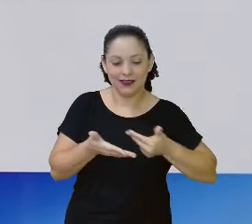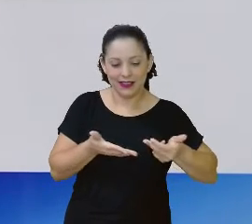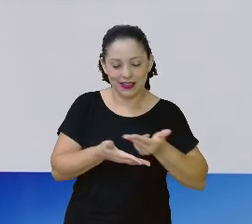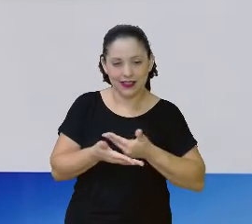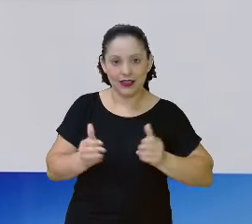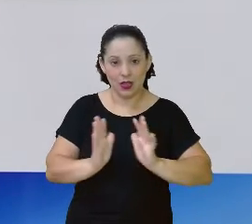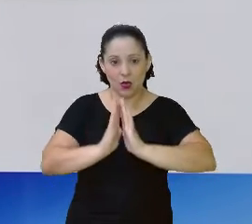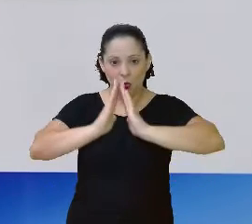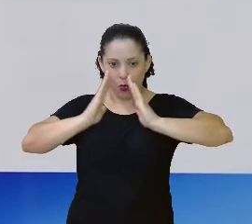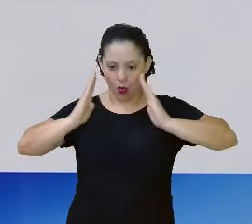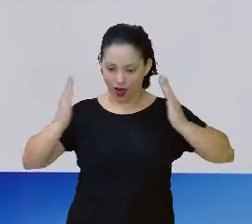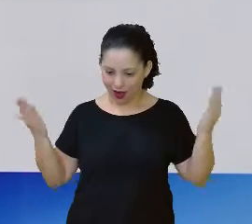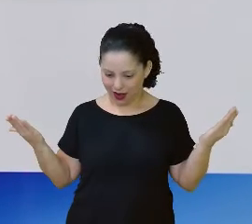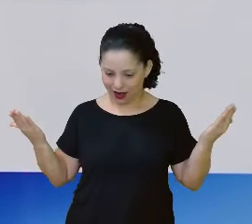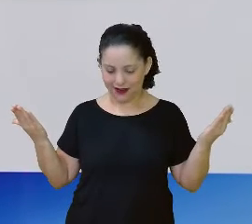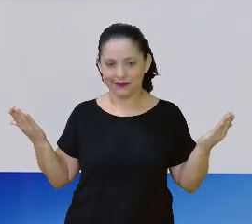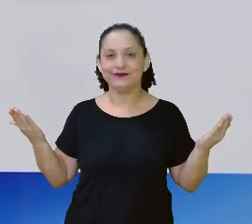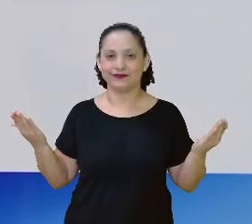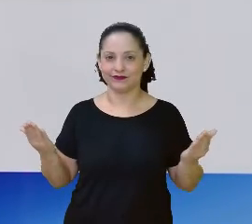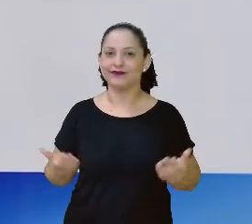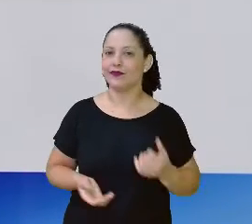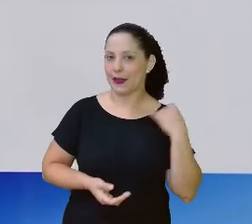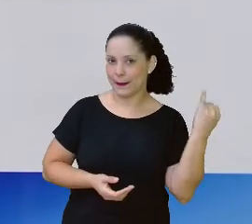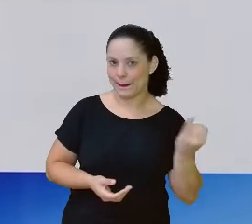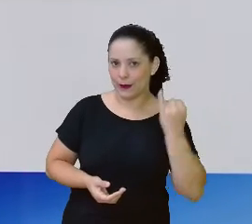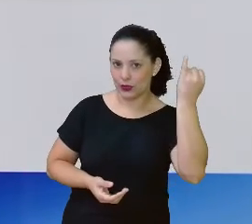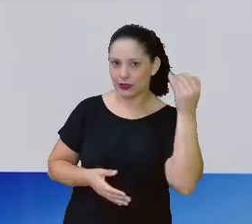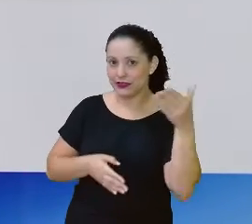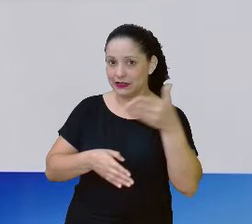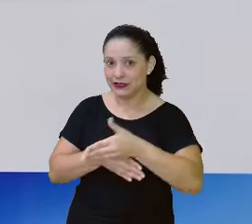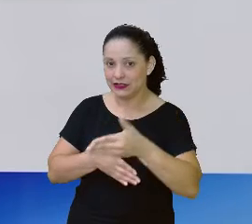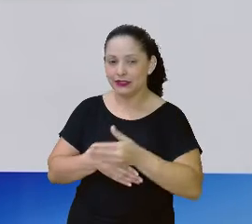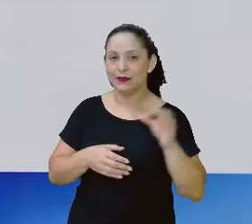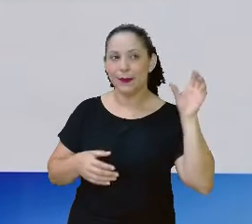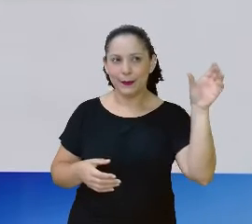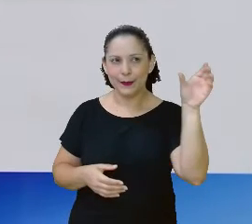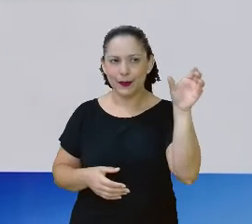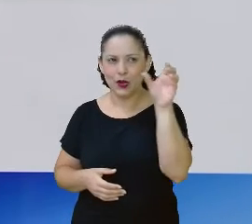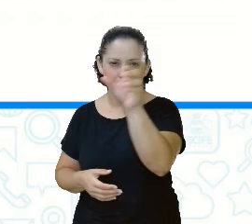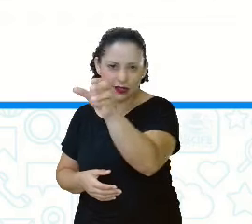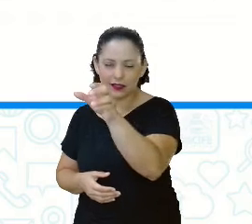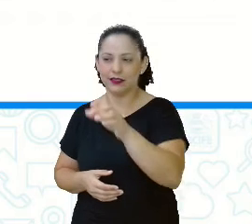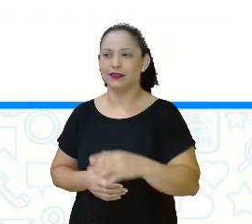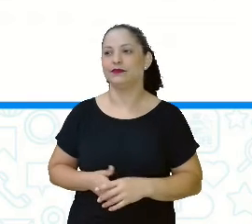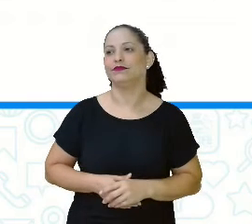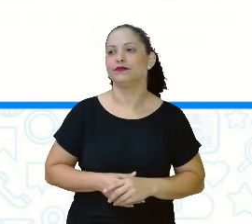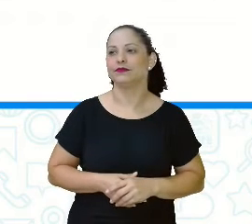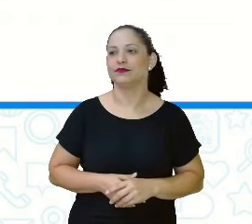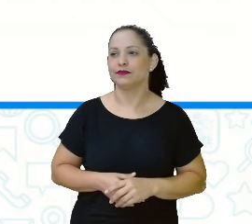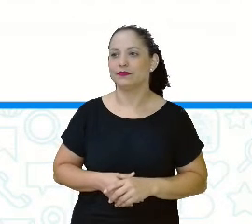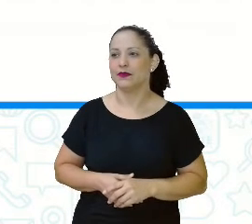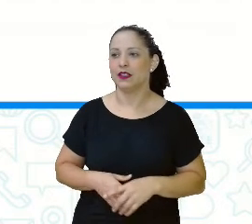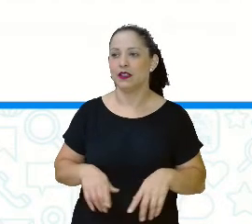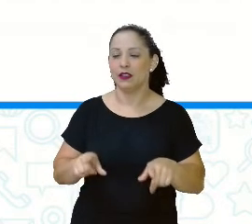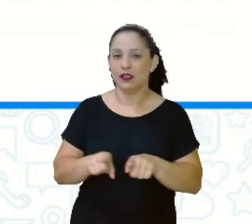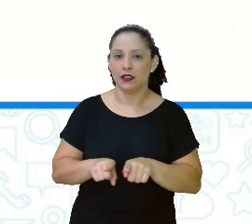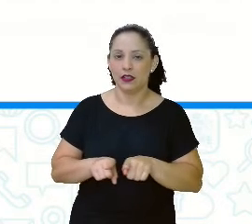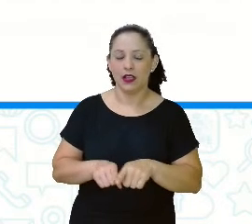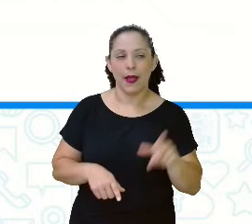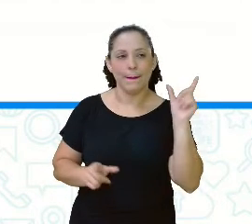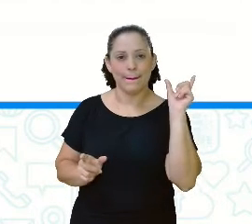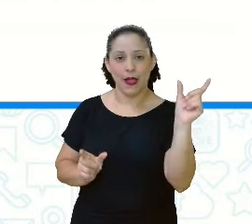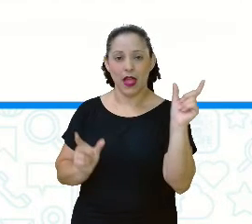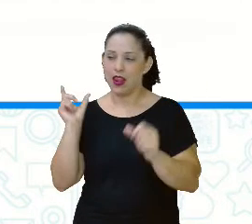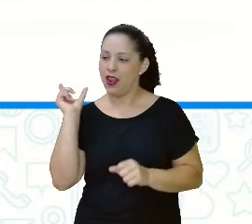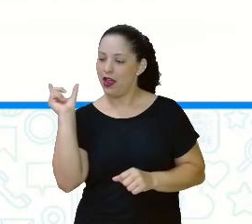enciclopédias. Então, vale a pena visitar aí a biblioteca da tua escola. Então, a formação da palavra,